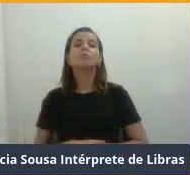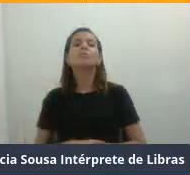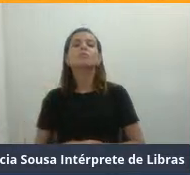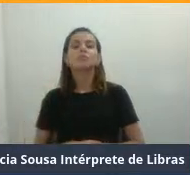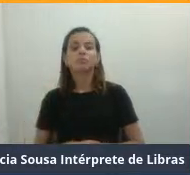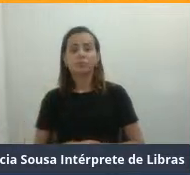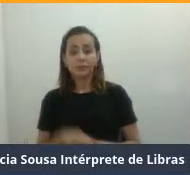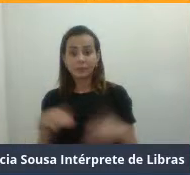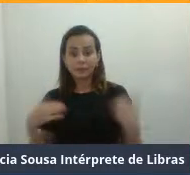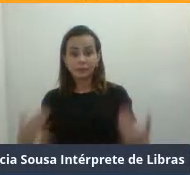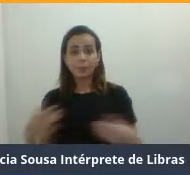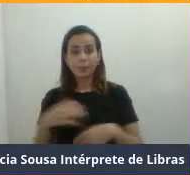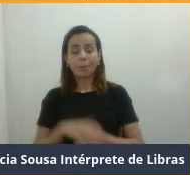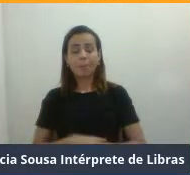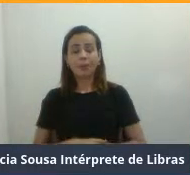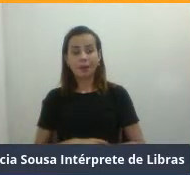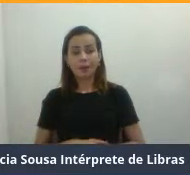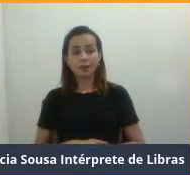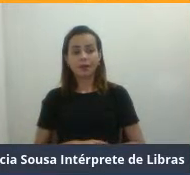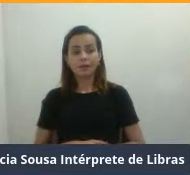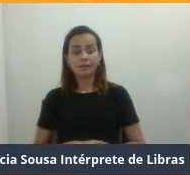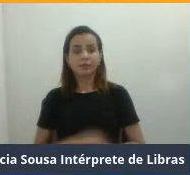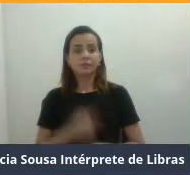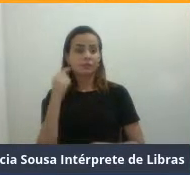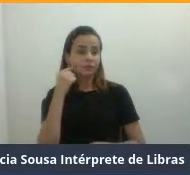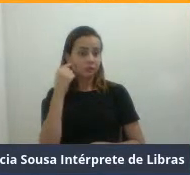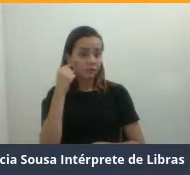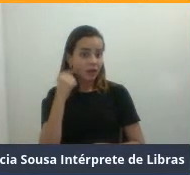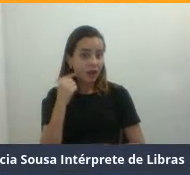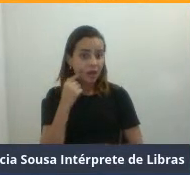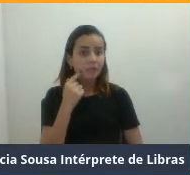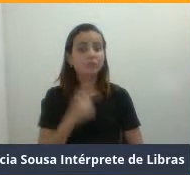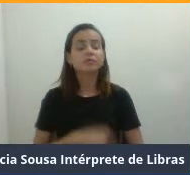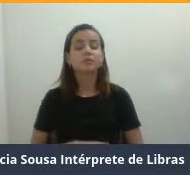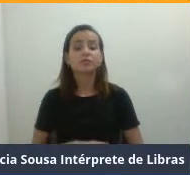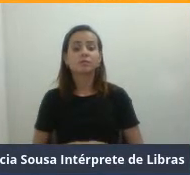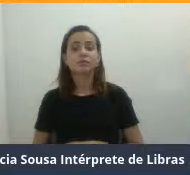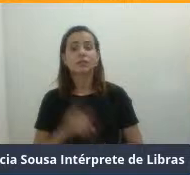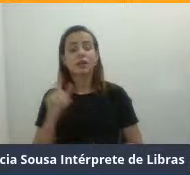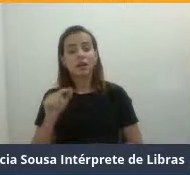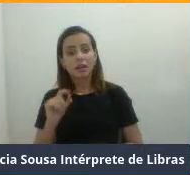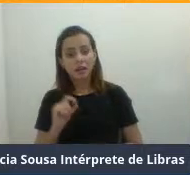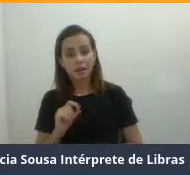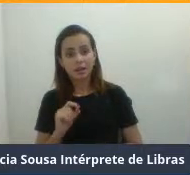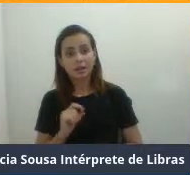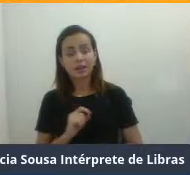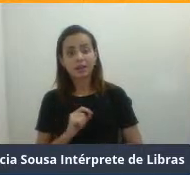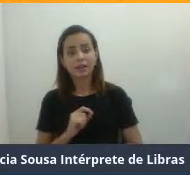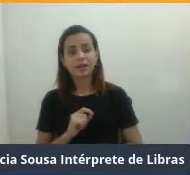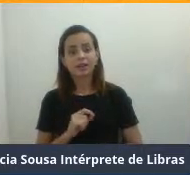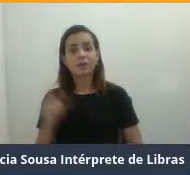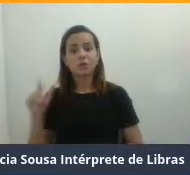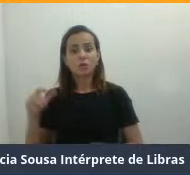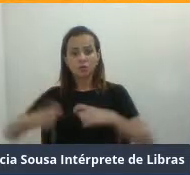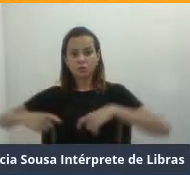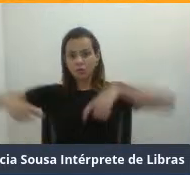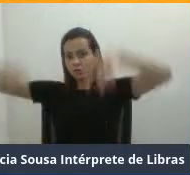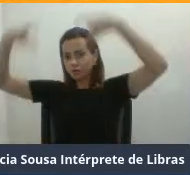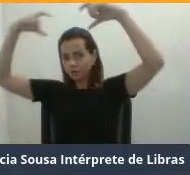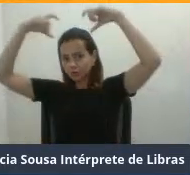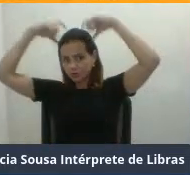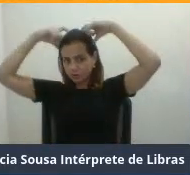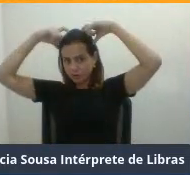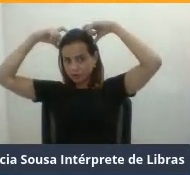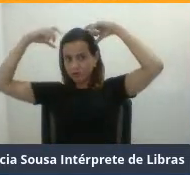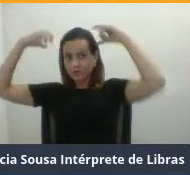Então, ele, o ratinho aqui do Ratatouille, ele é um rato, de fato. E o Mickey, que todo mundo chama de rato, na